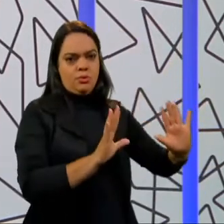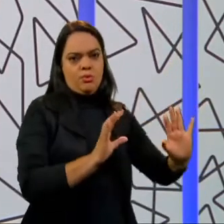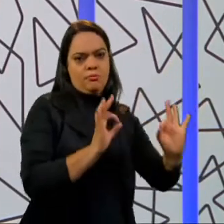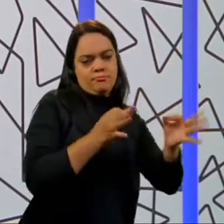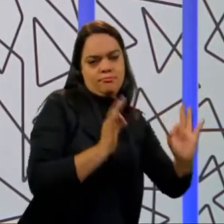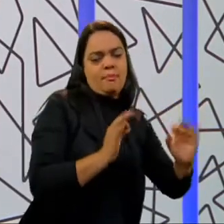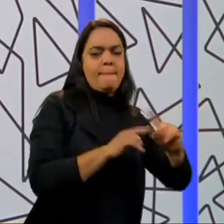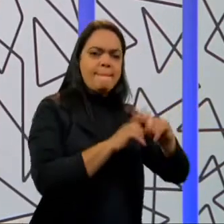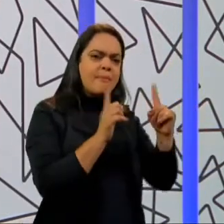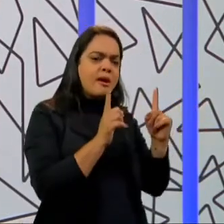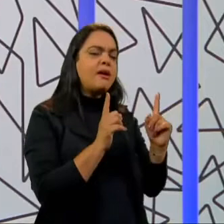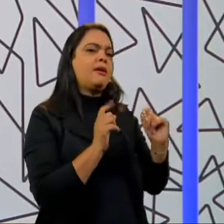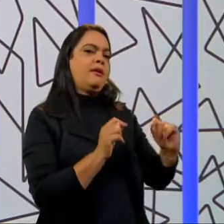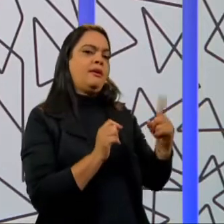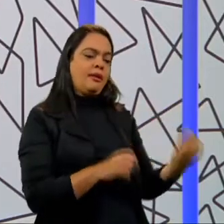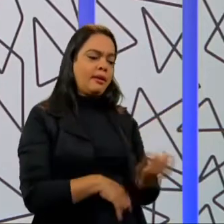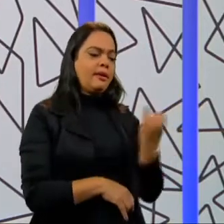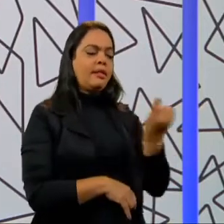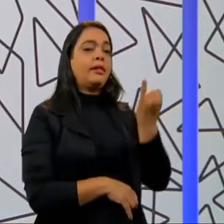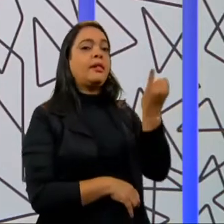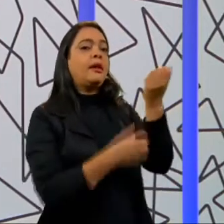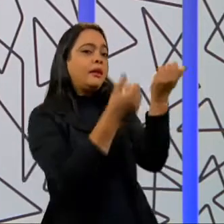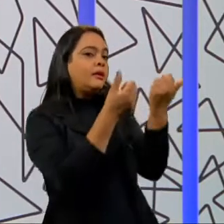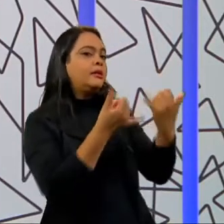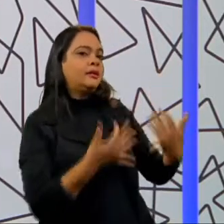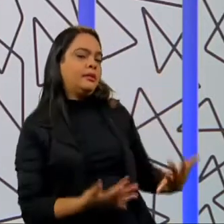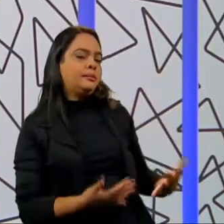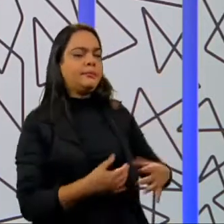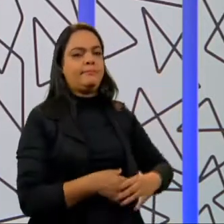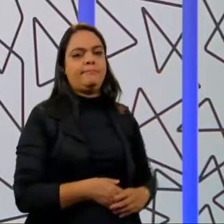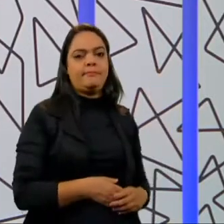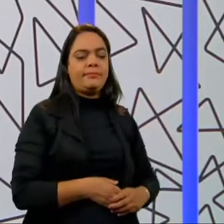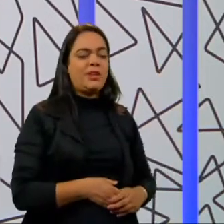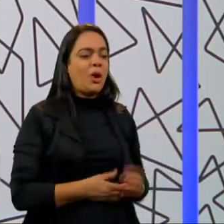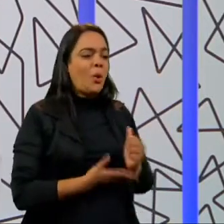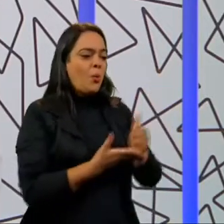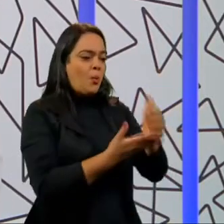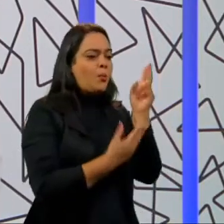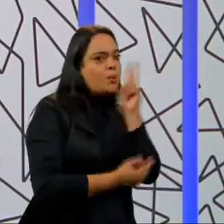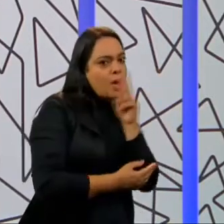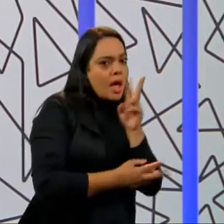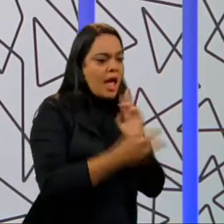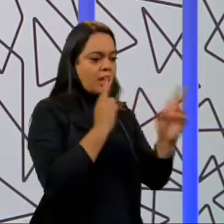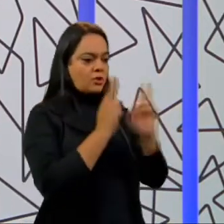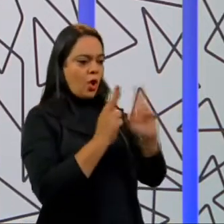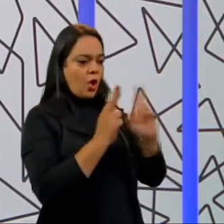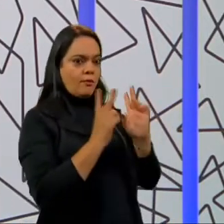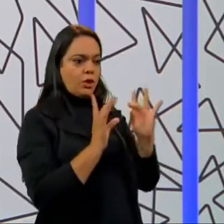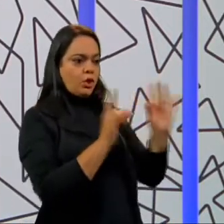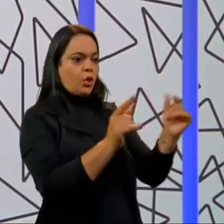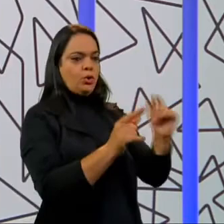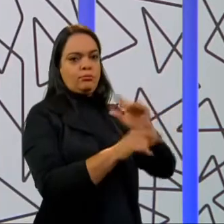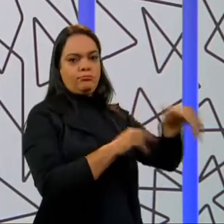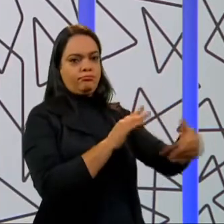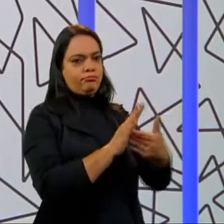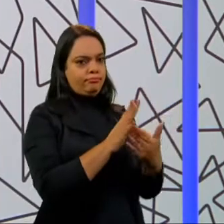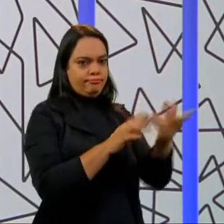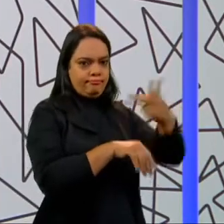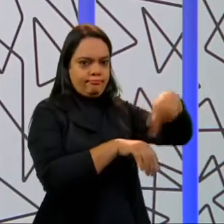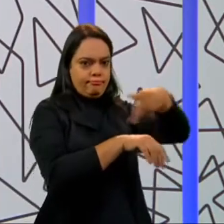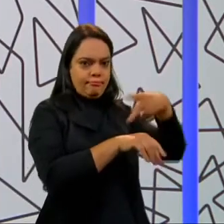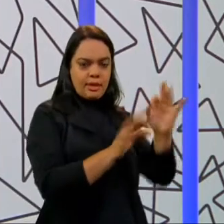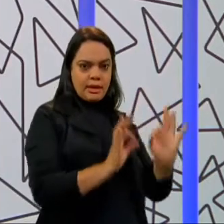de certa forma, nós temos que destacar que ainda não é suficiente para resolver o problema que nós temos no país. Nós precisaríamos de uma política social